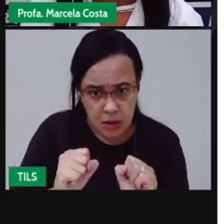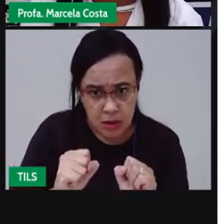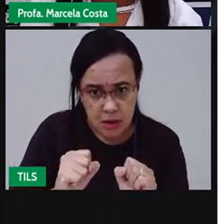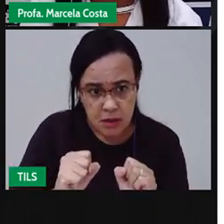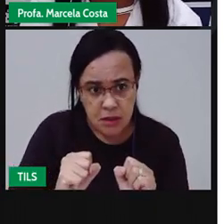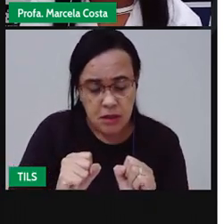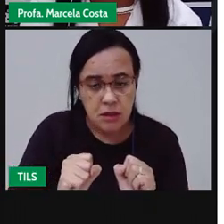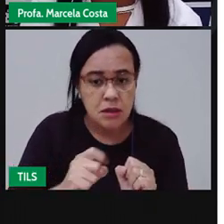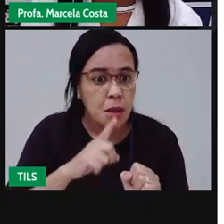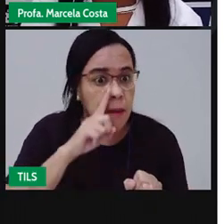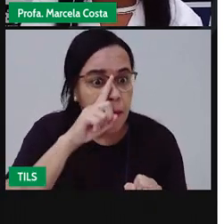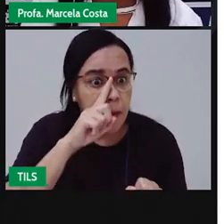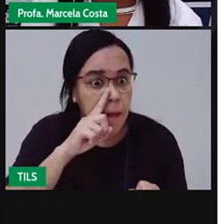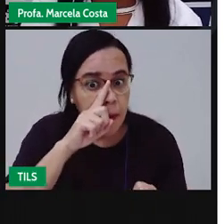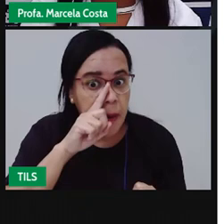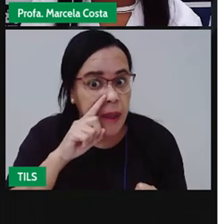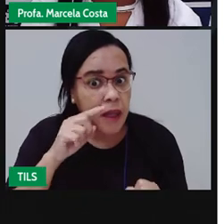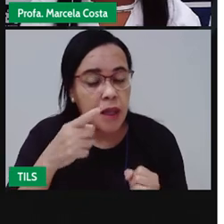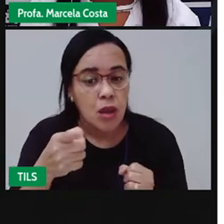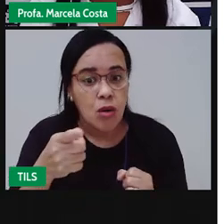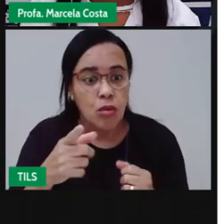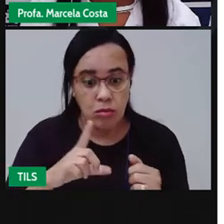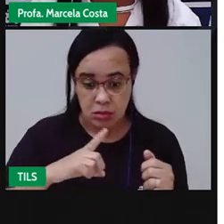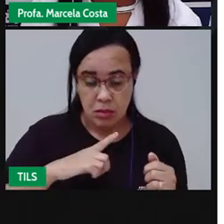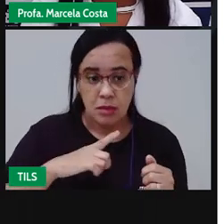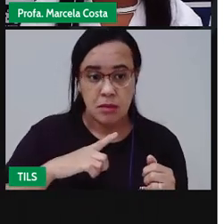Então, que risco ele está exposto?